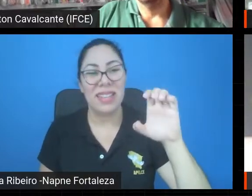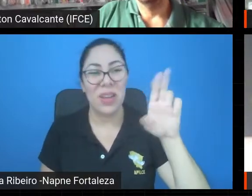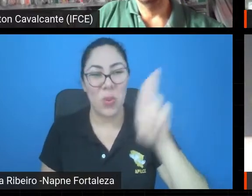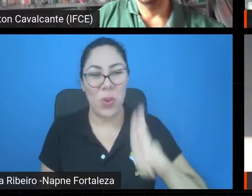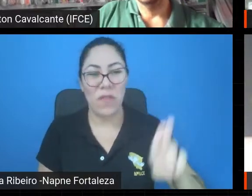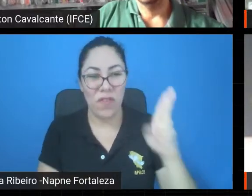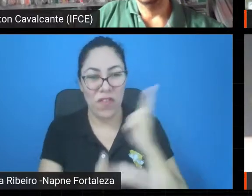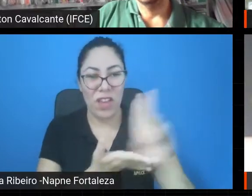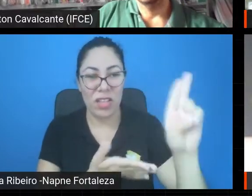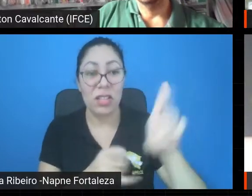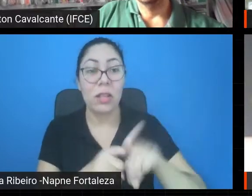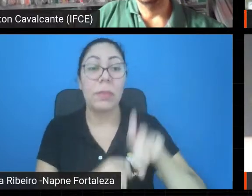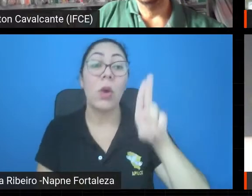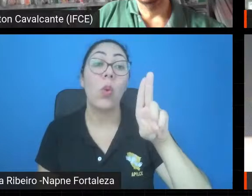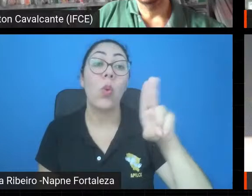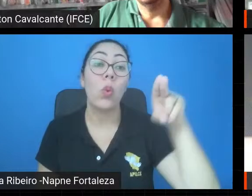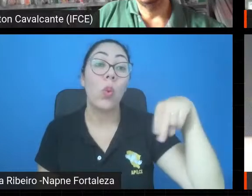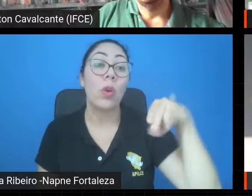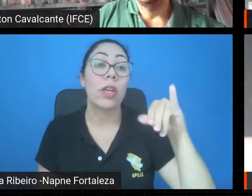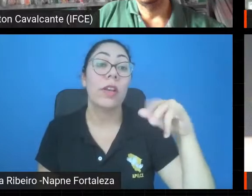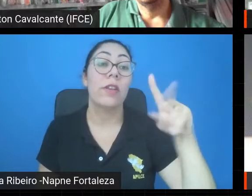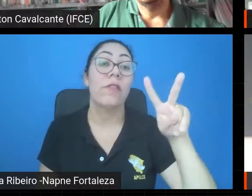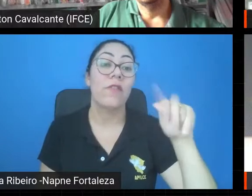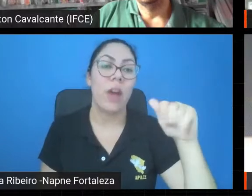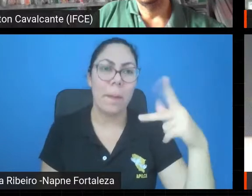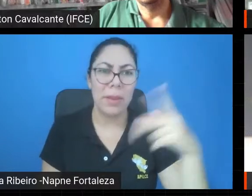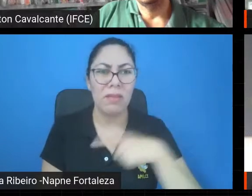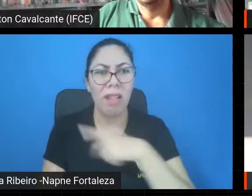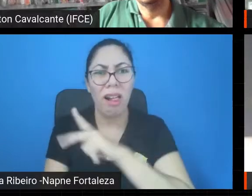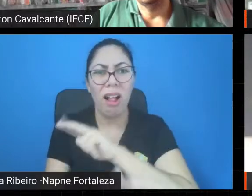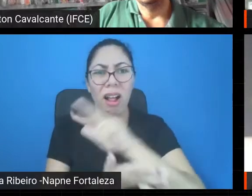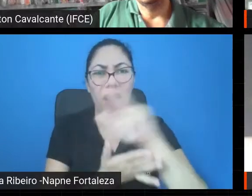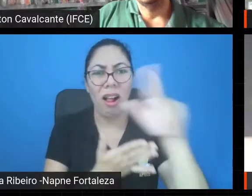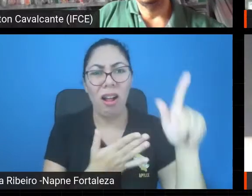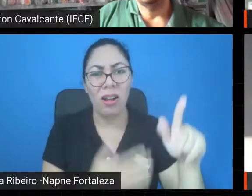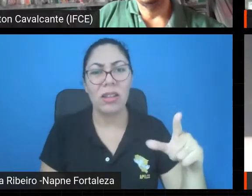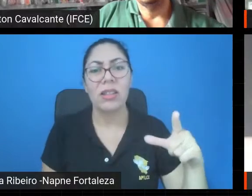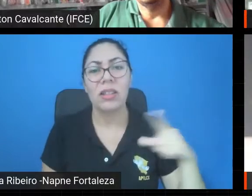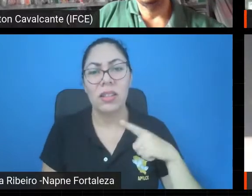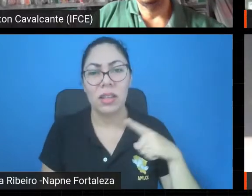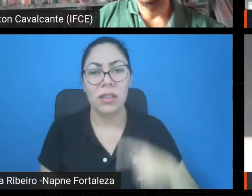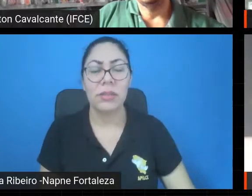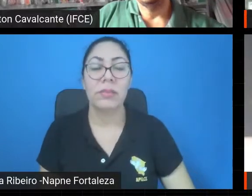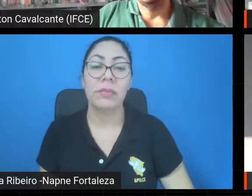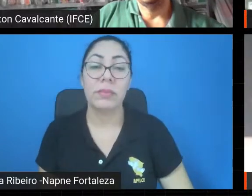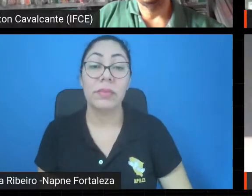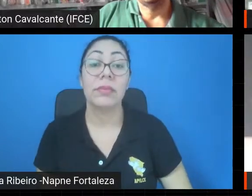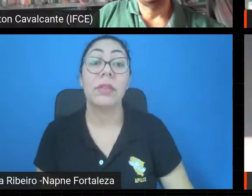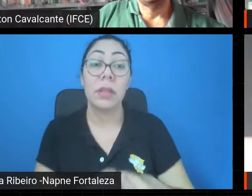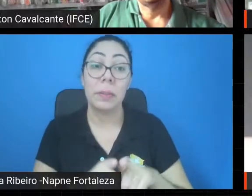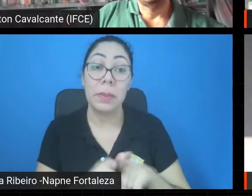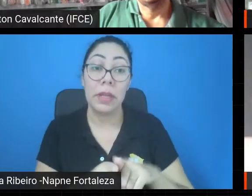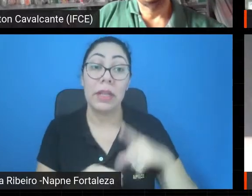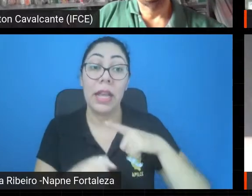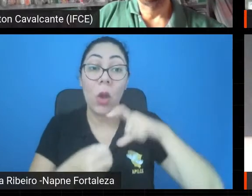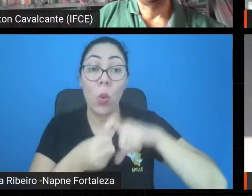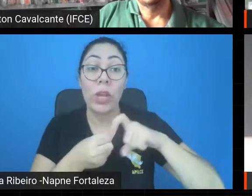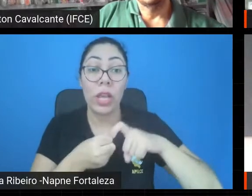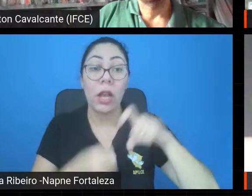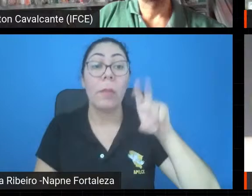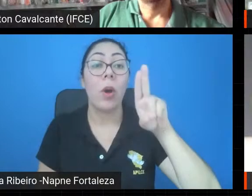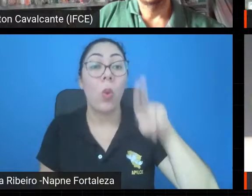Univap. E agora tem uma pessoa também na Unicamp que faz em Cosmologia.